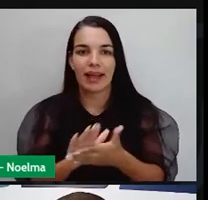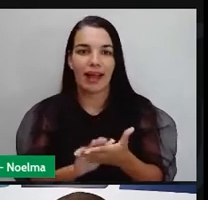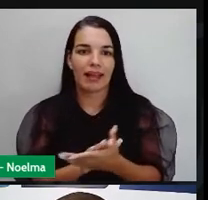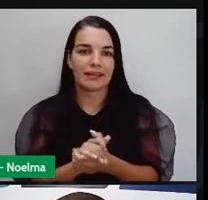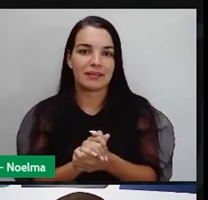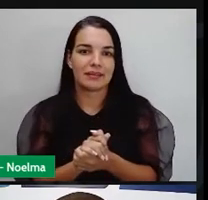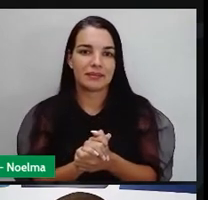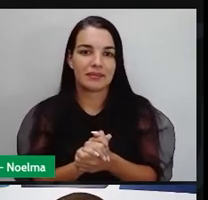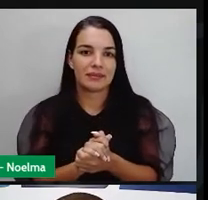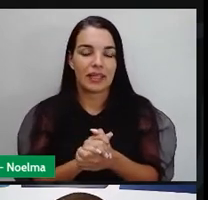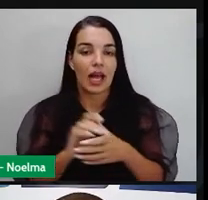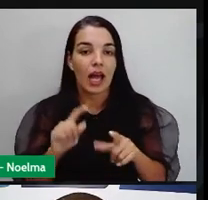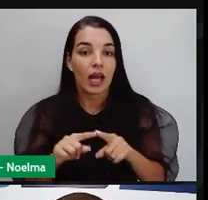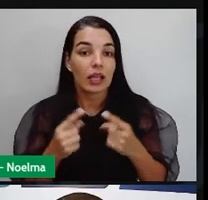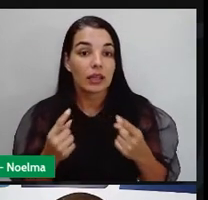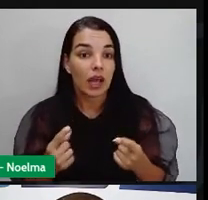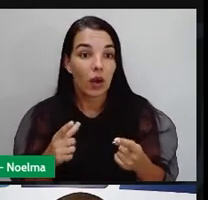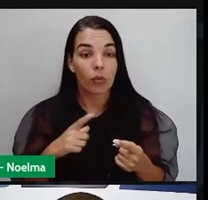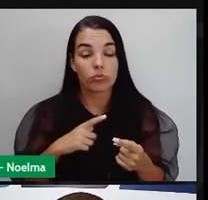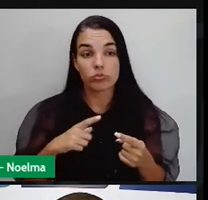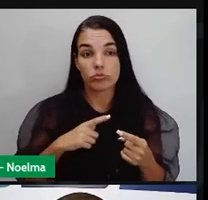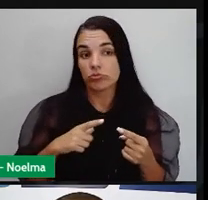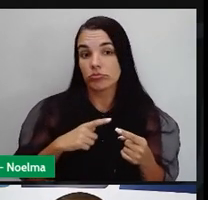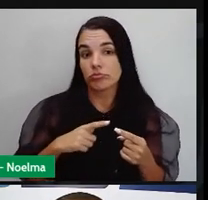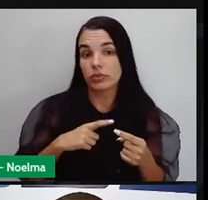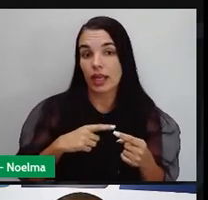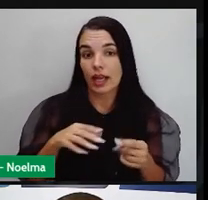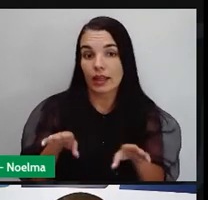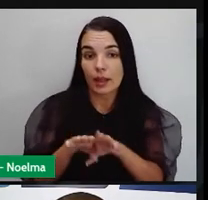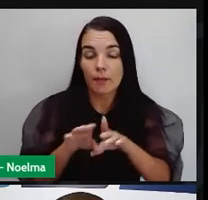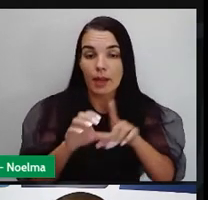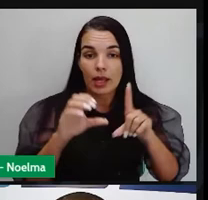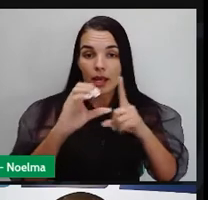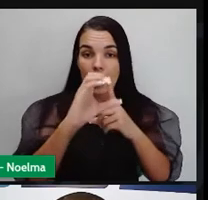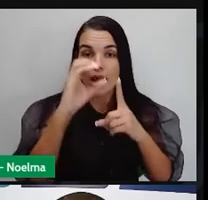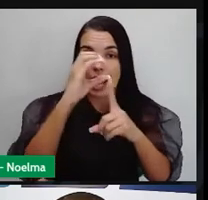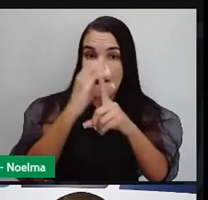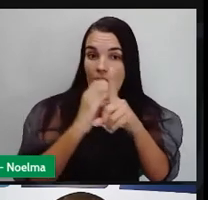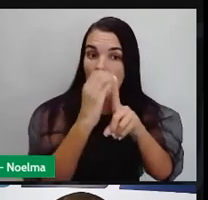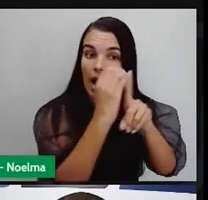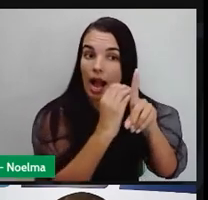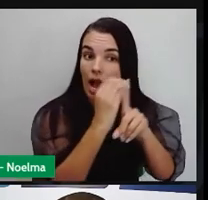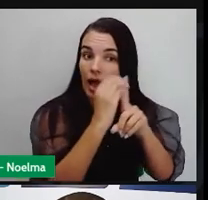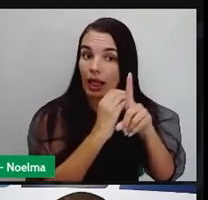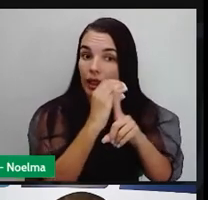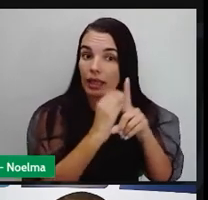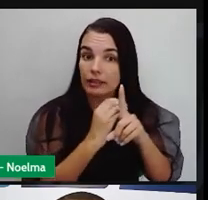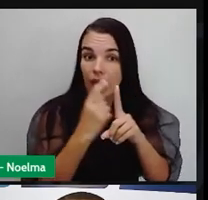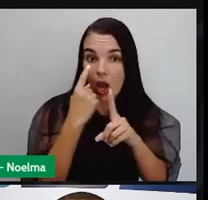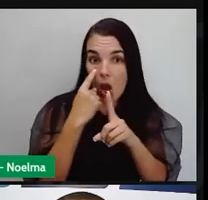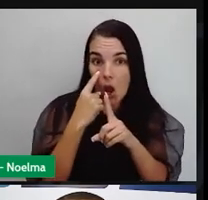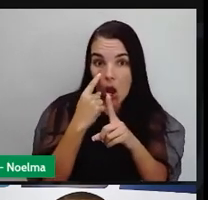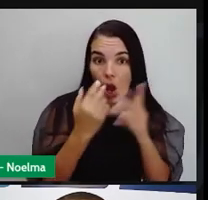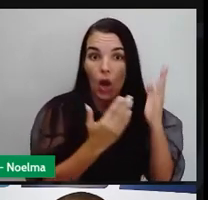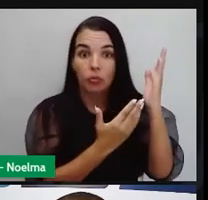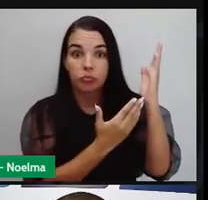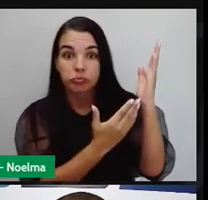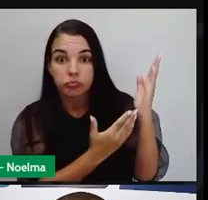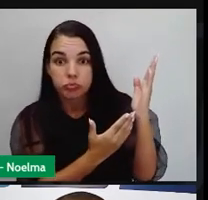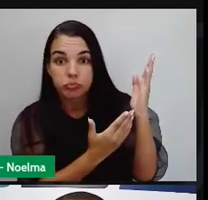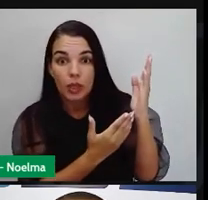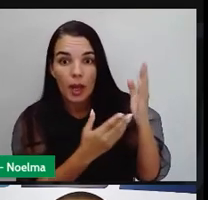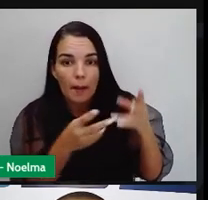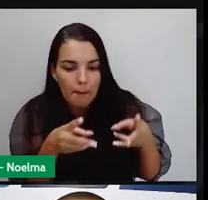Os egípcios também tinham um calendário, um sistema astronômico muito interessante, que conseguia